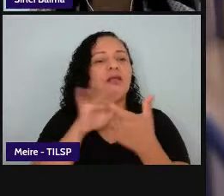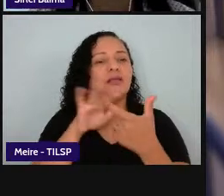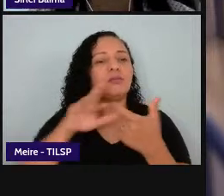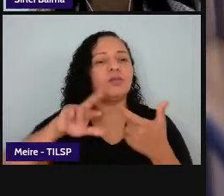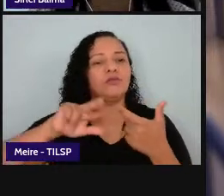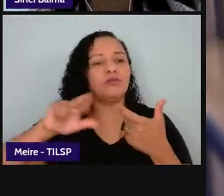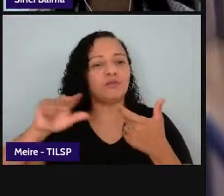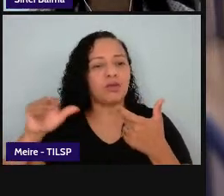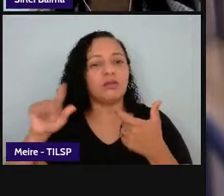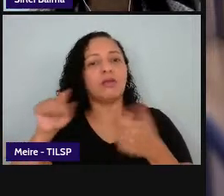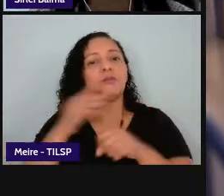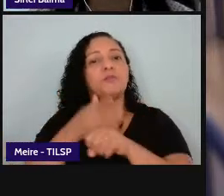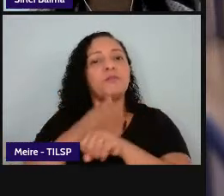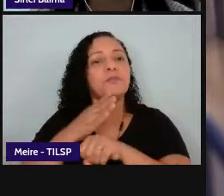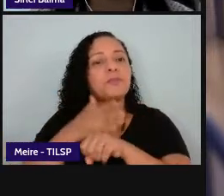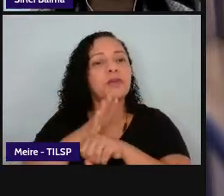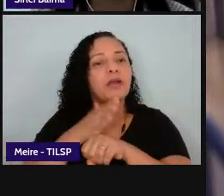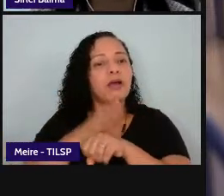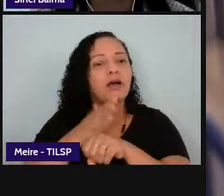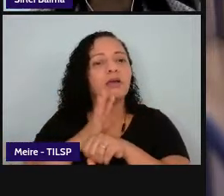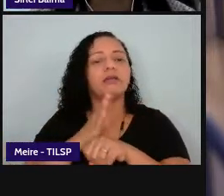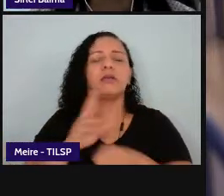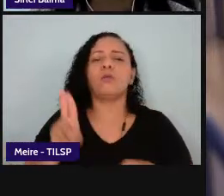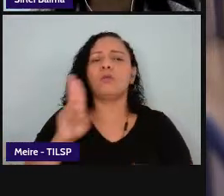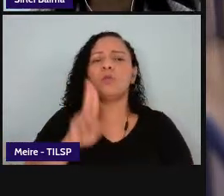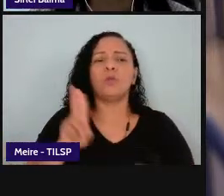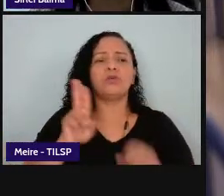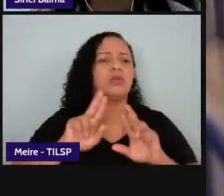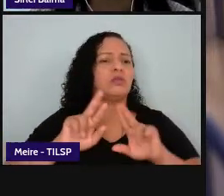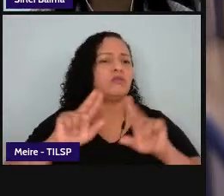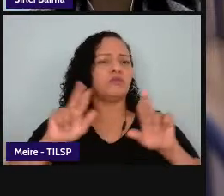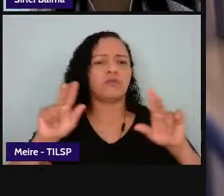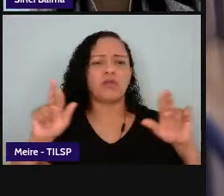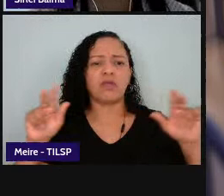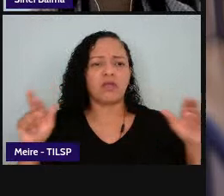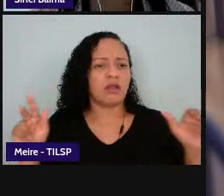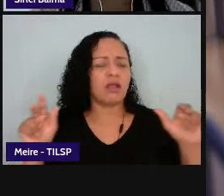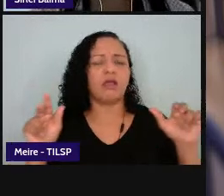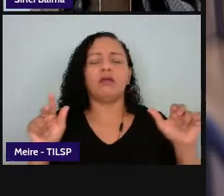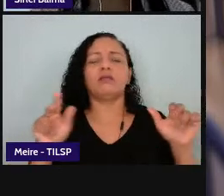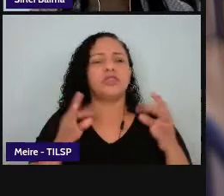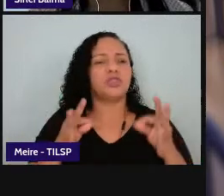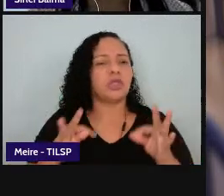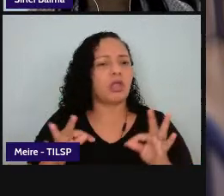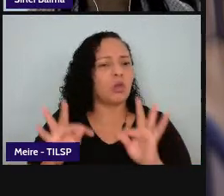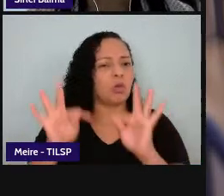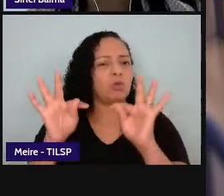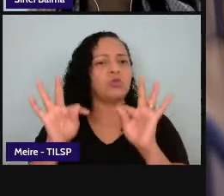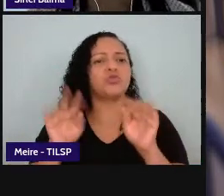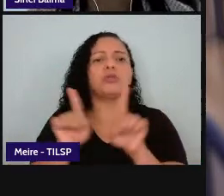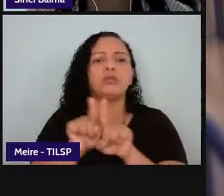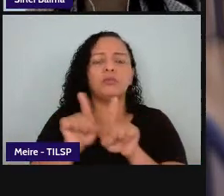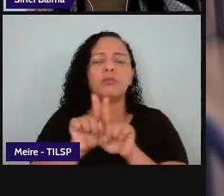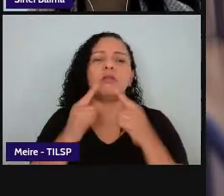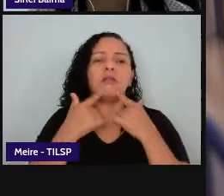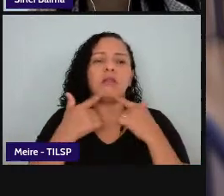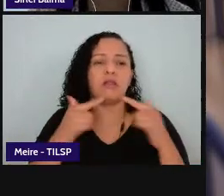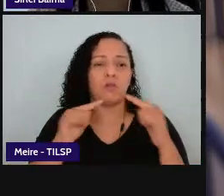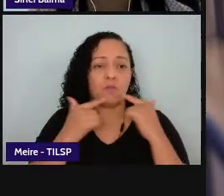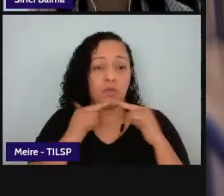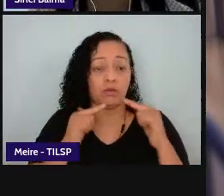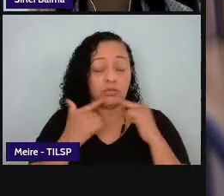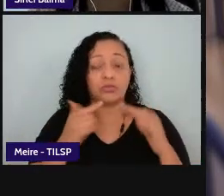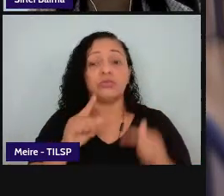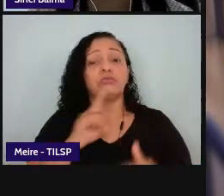letradas que fazem uso de diferentes mídias e consequentemente de diversas linguagens incluindo aquelas que circulam nas